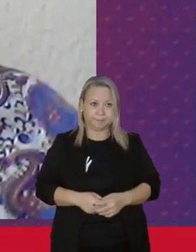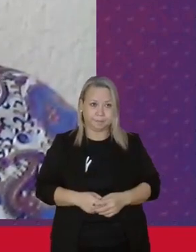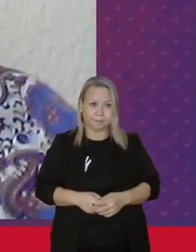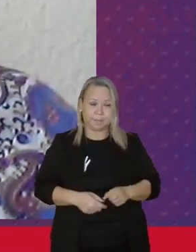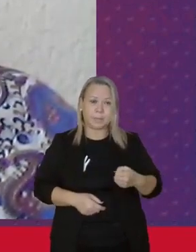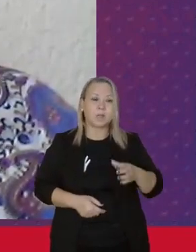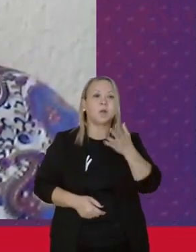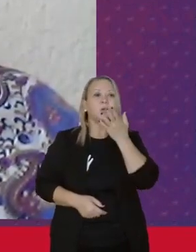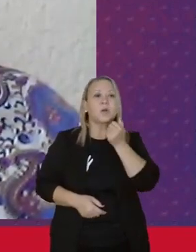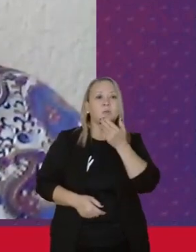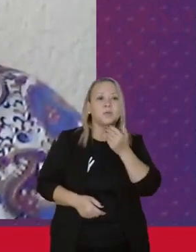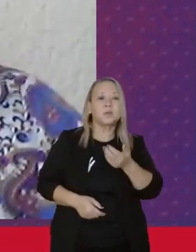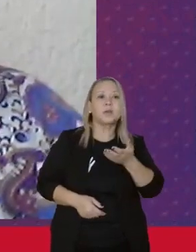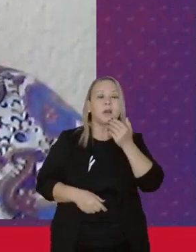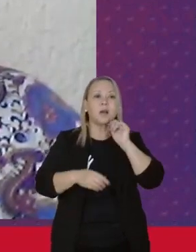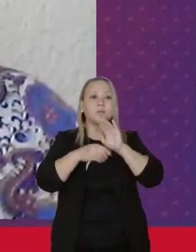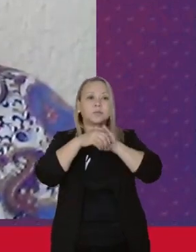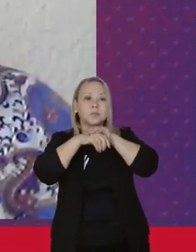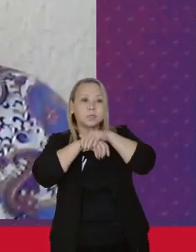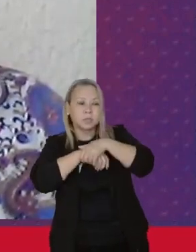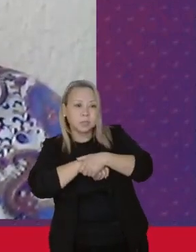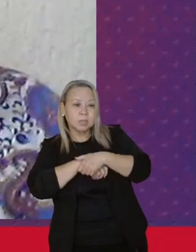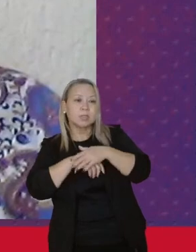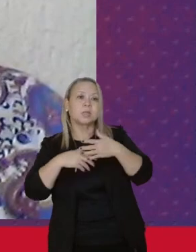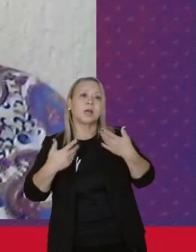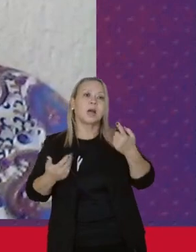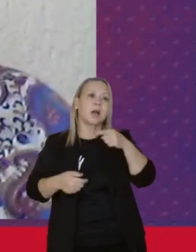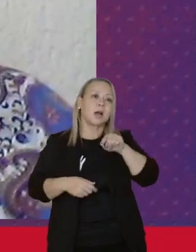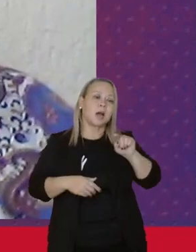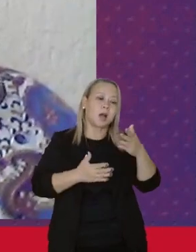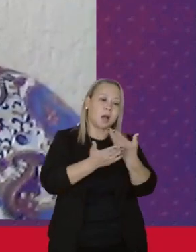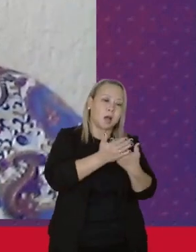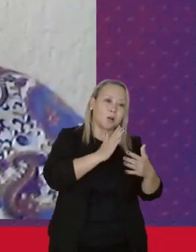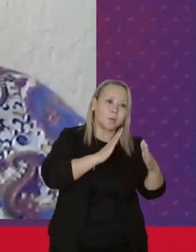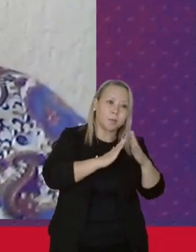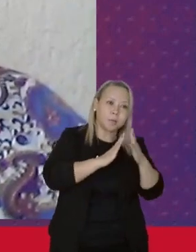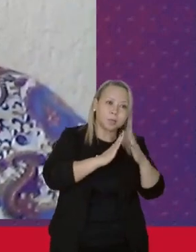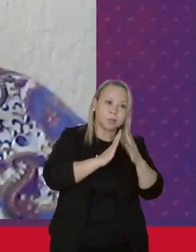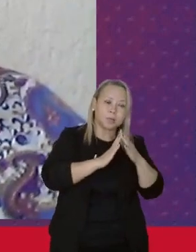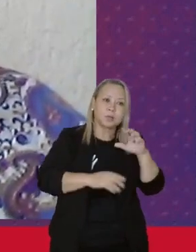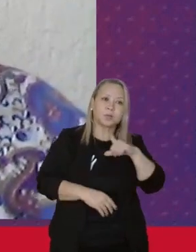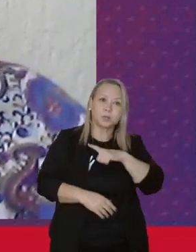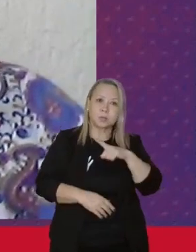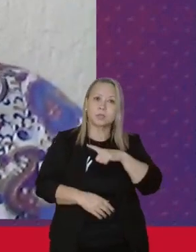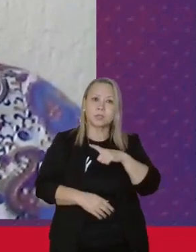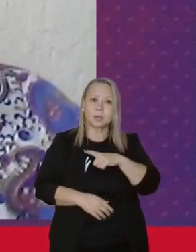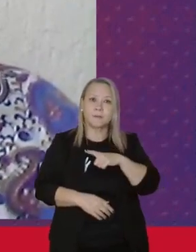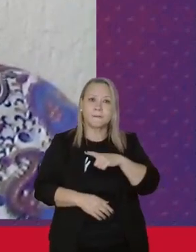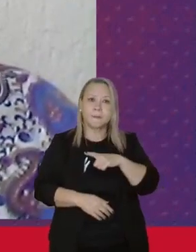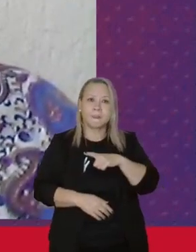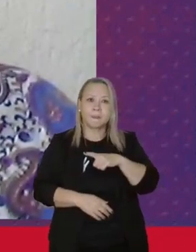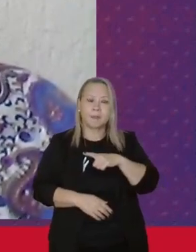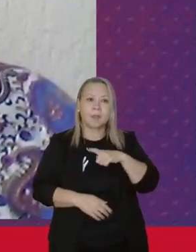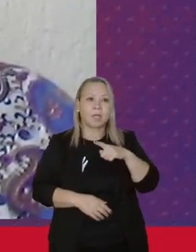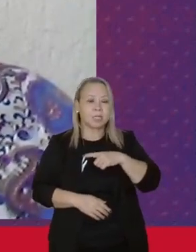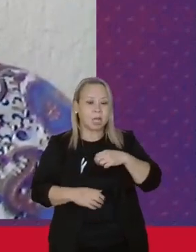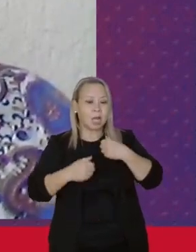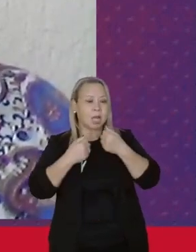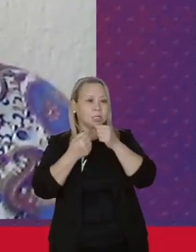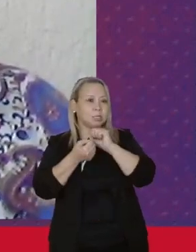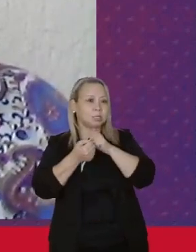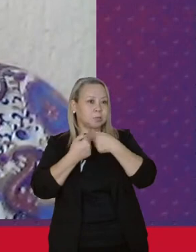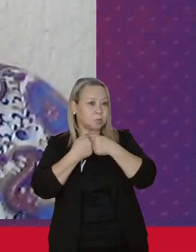almoçarmos, jantarmos, nós irmos para a escola, nós temos ter transporte